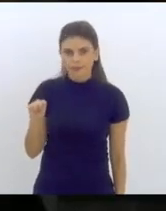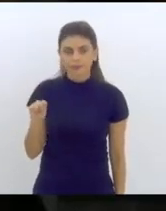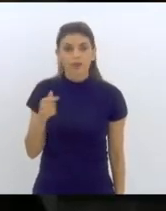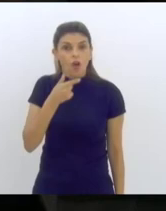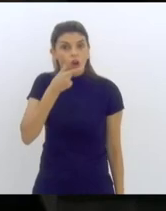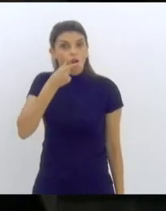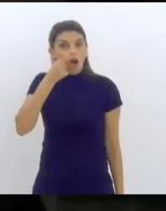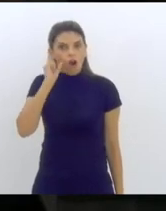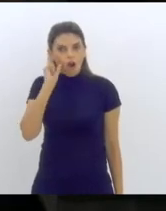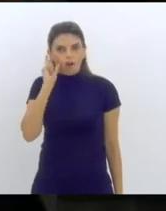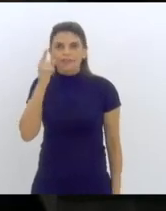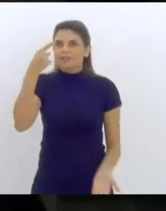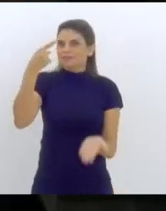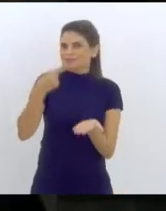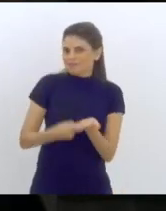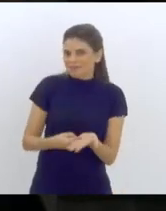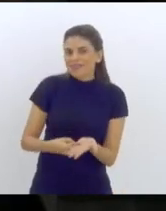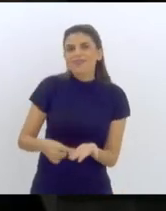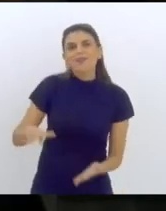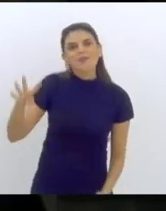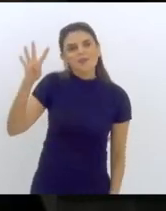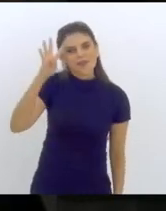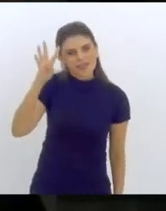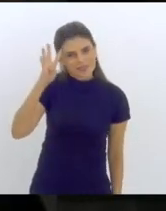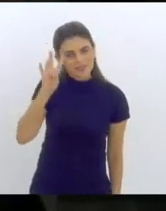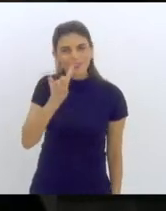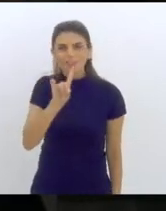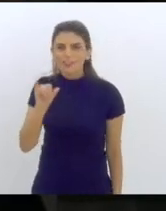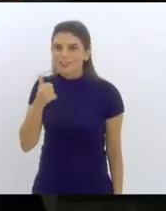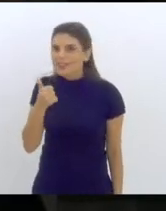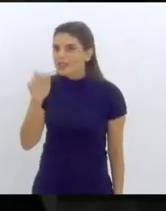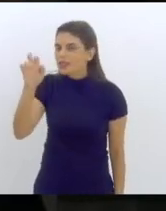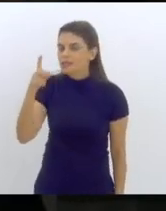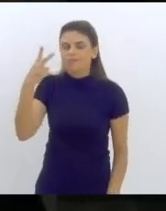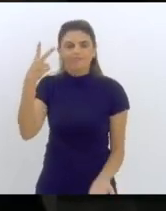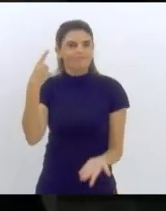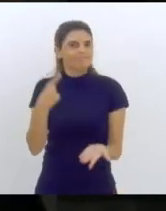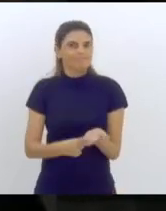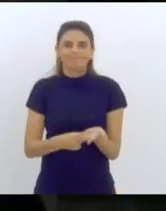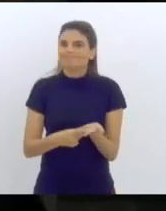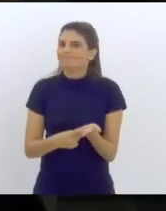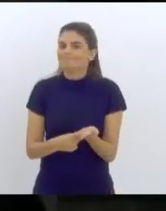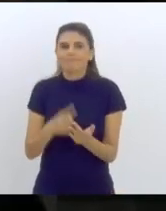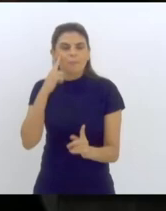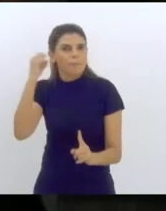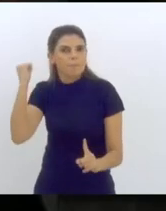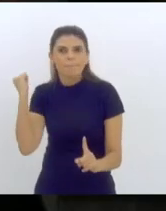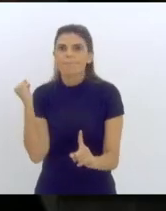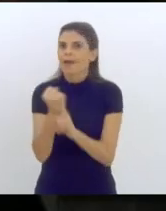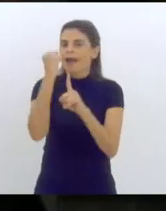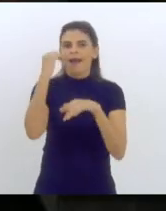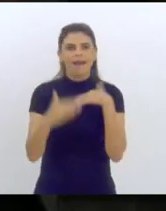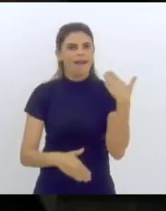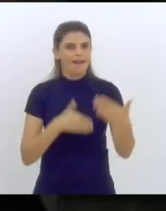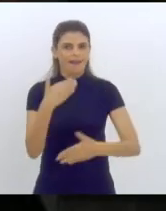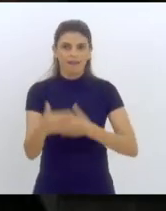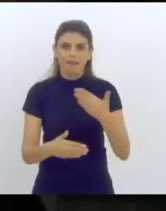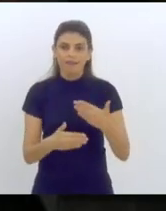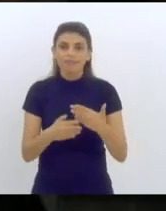meu entendimento, foi extremamente promissor. E, coincidentemente, ou não,